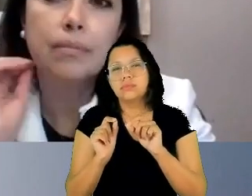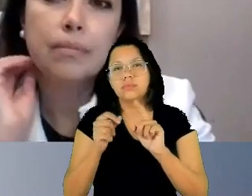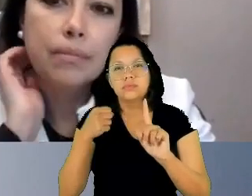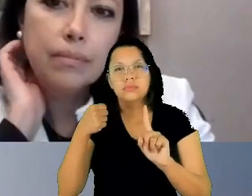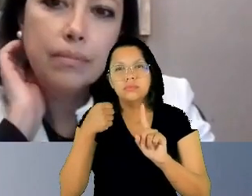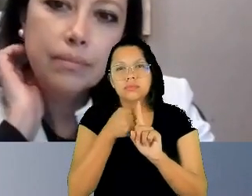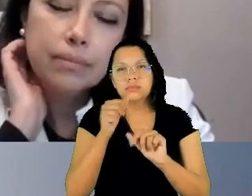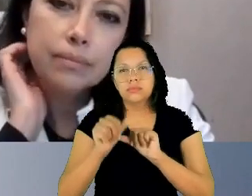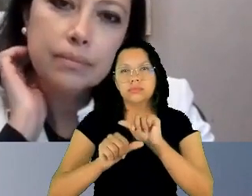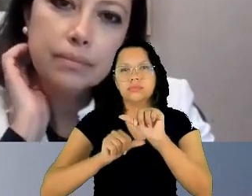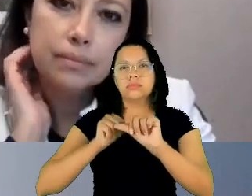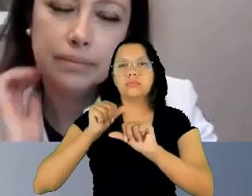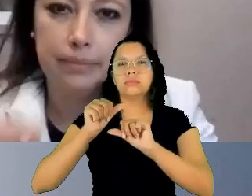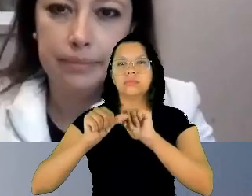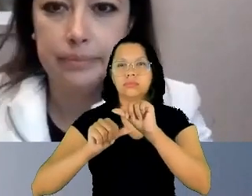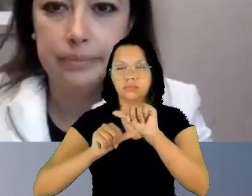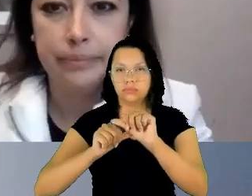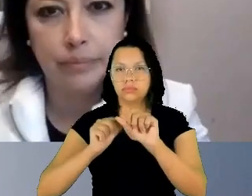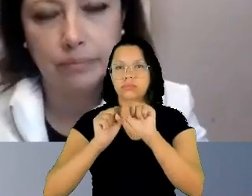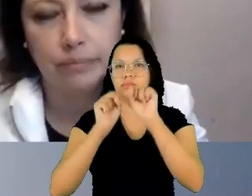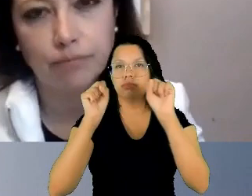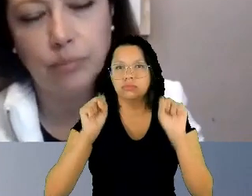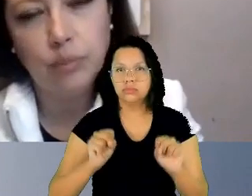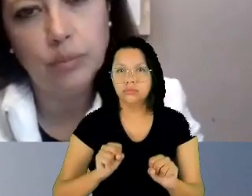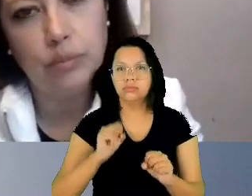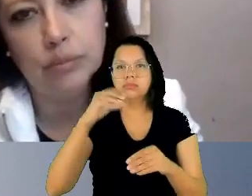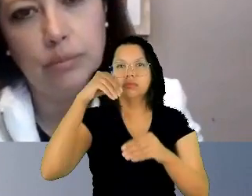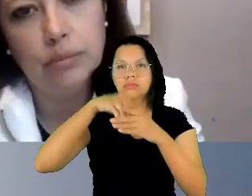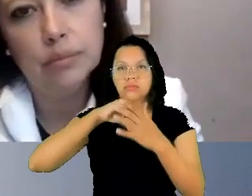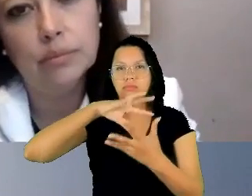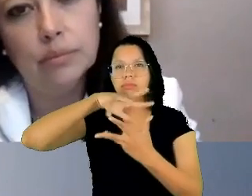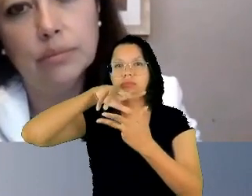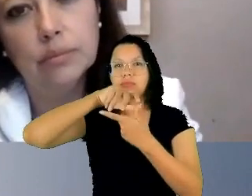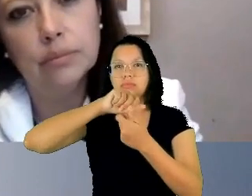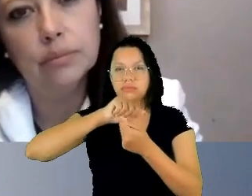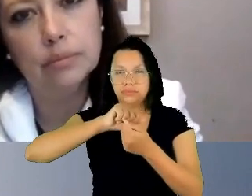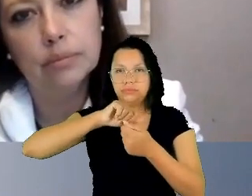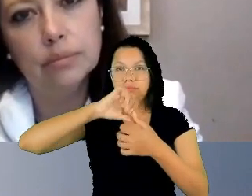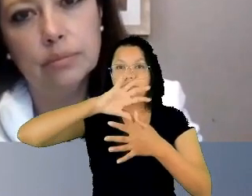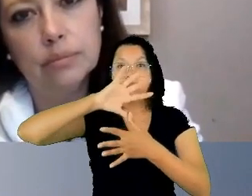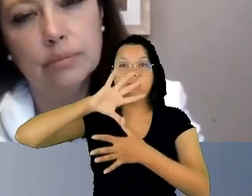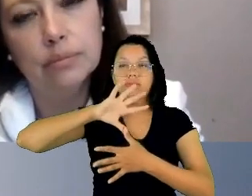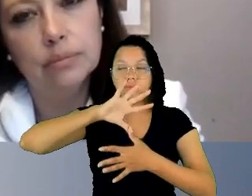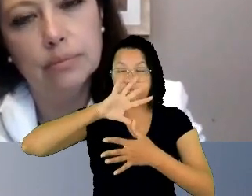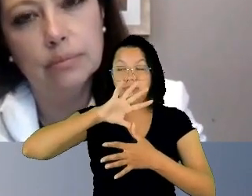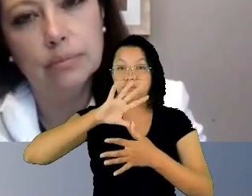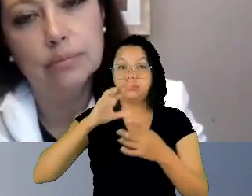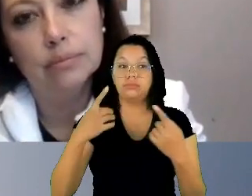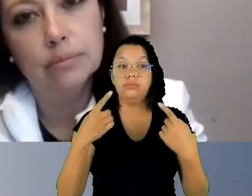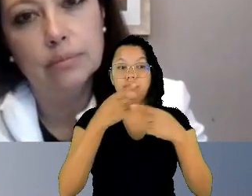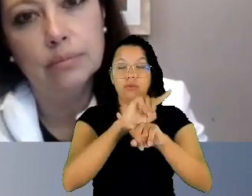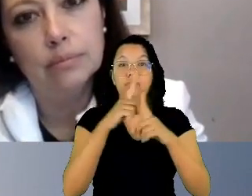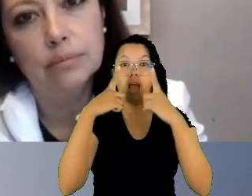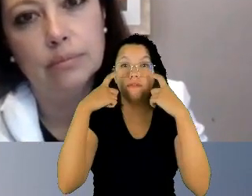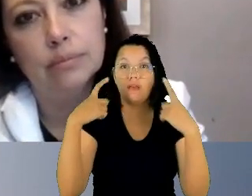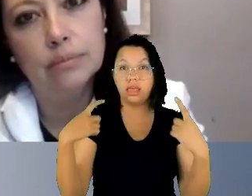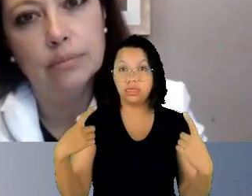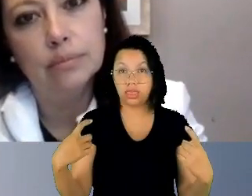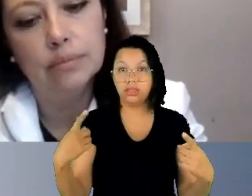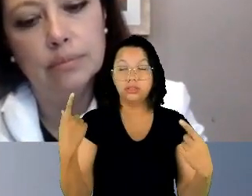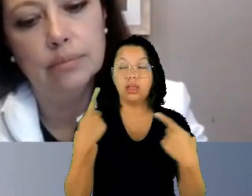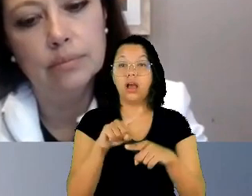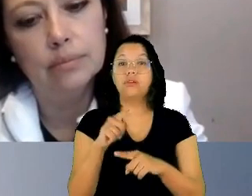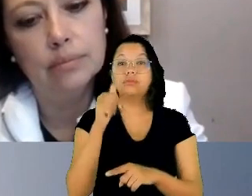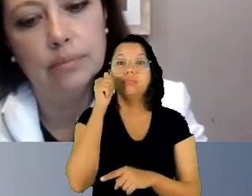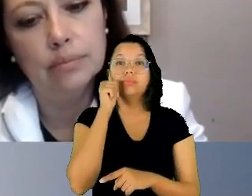sistema interamericano, sobretudo, no combate à violência contra a mulher? Eu tenho a honra de servir à Comissão Interamericana de Direitos Humanos, que